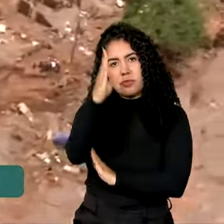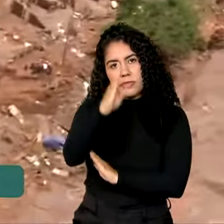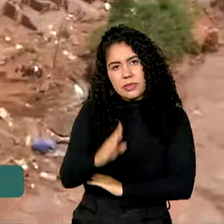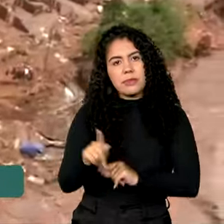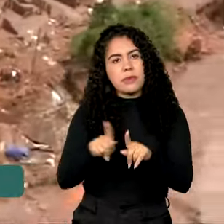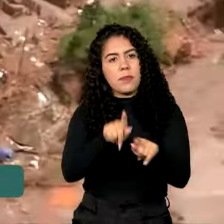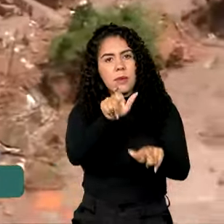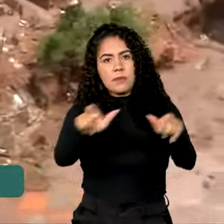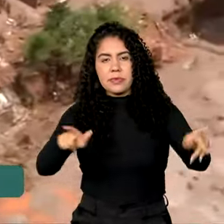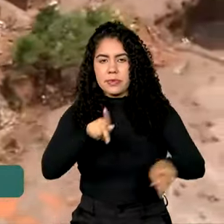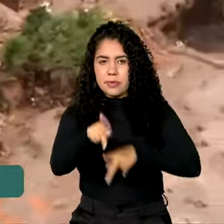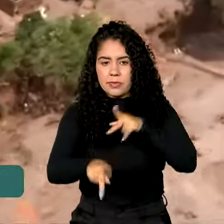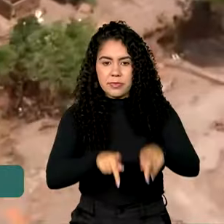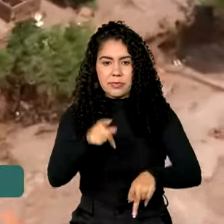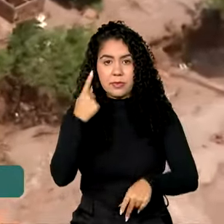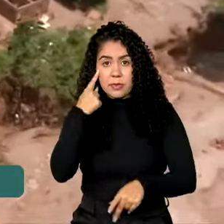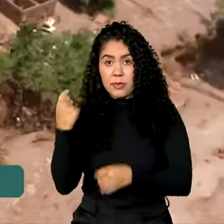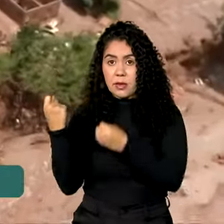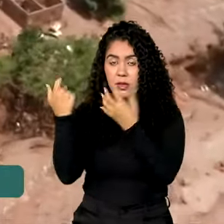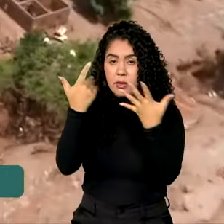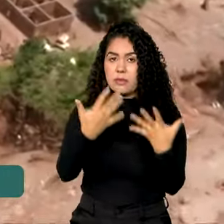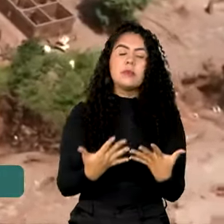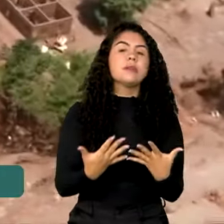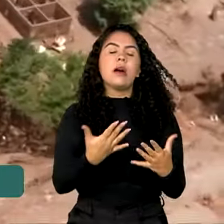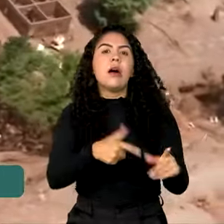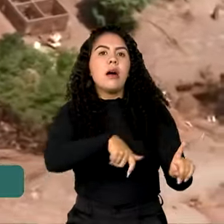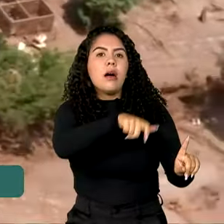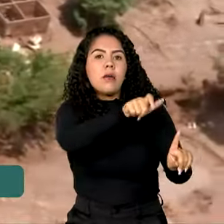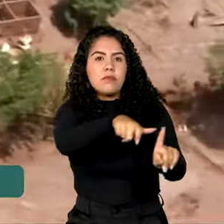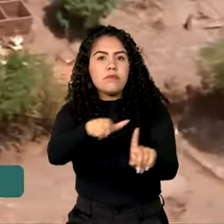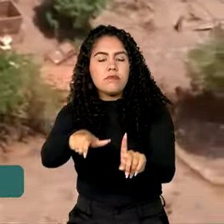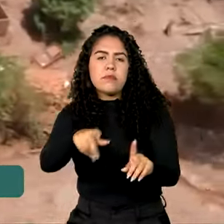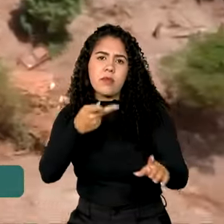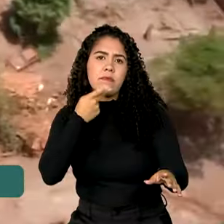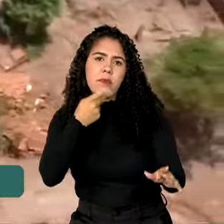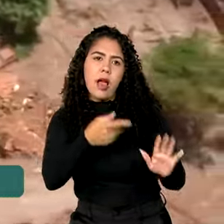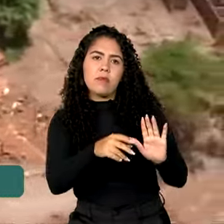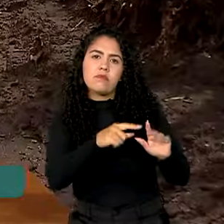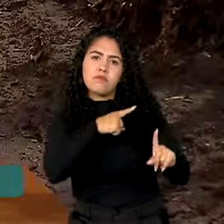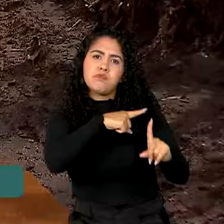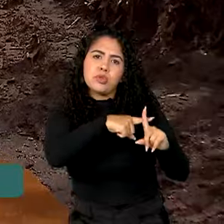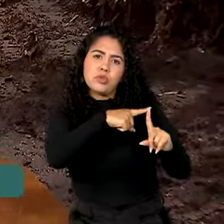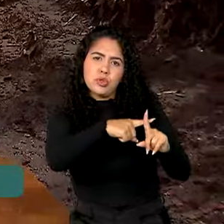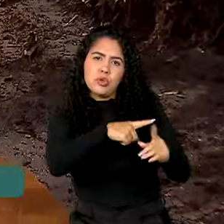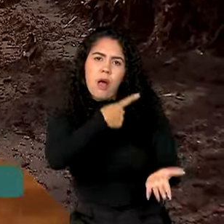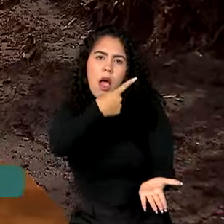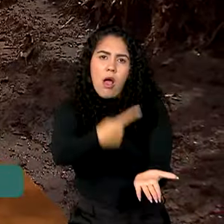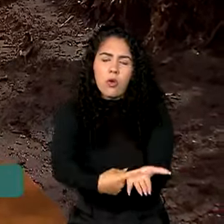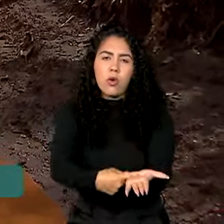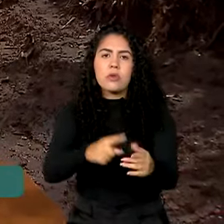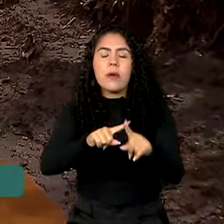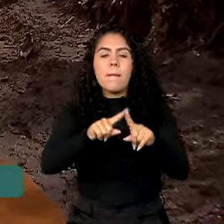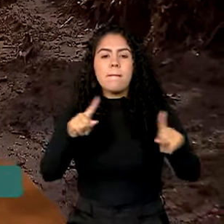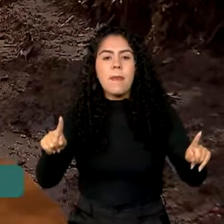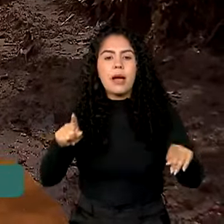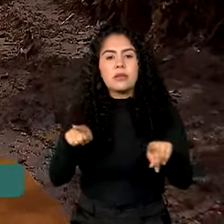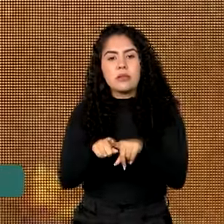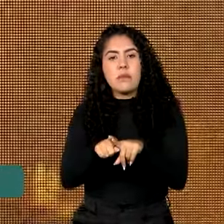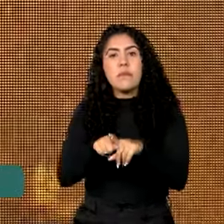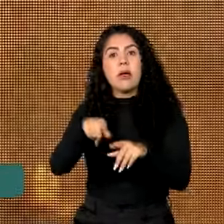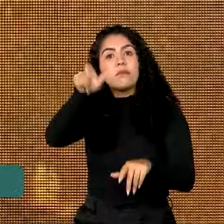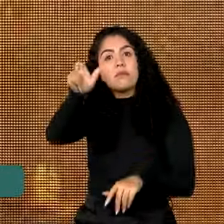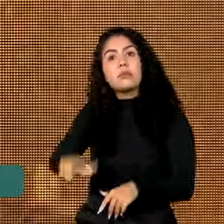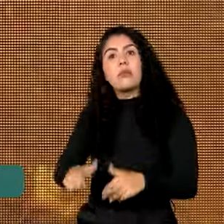associações de vítimas da tragédia de Mariana, o acordo é positivo. Mas a luta para responsabilizar os culpados continua.